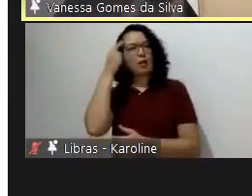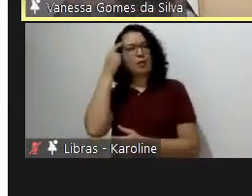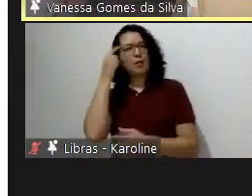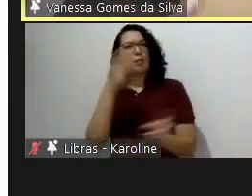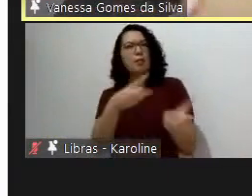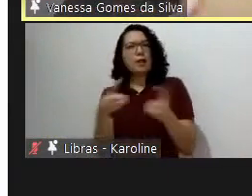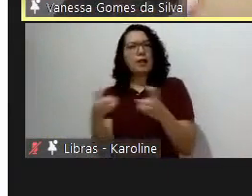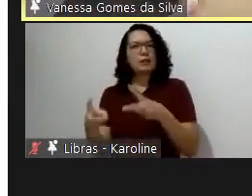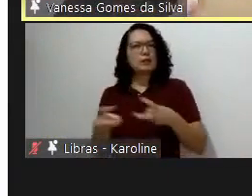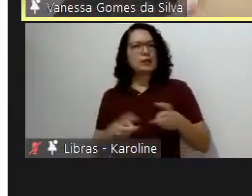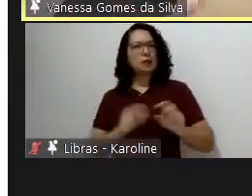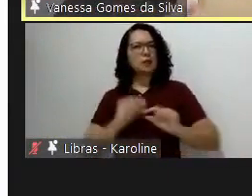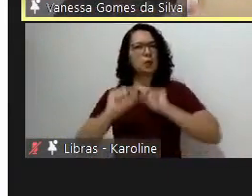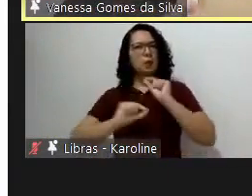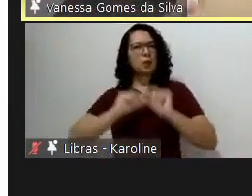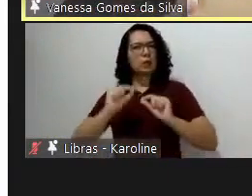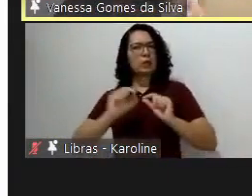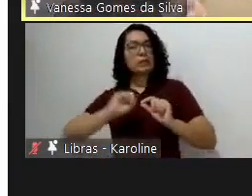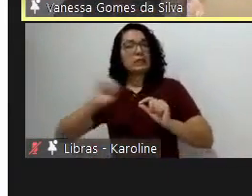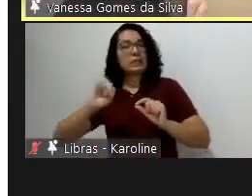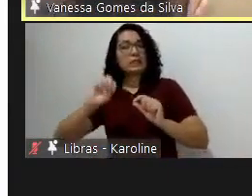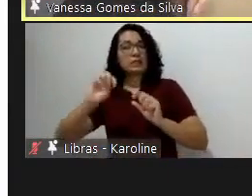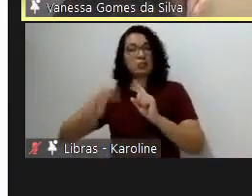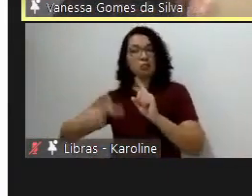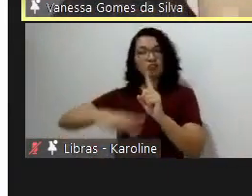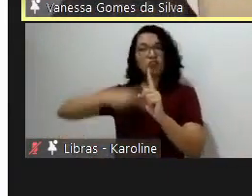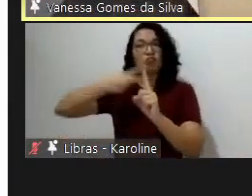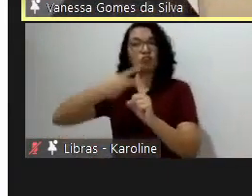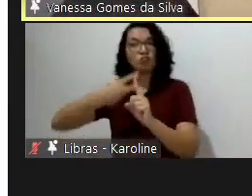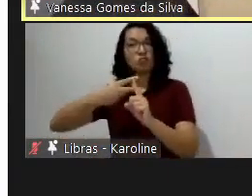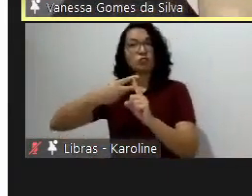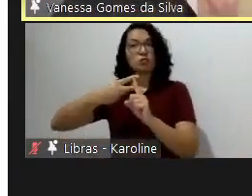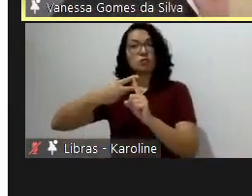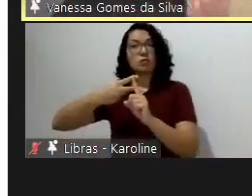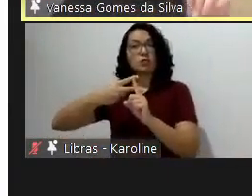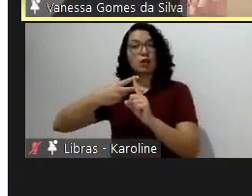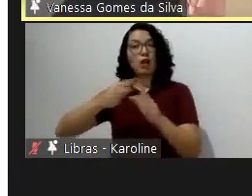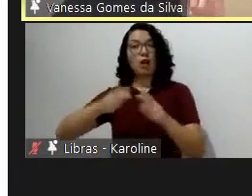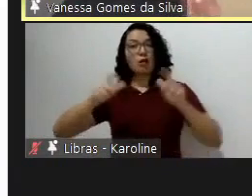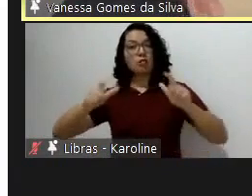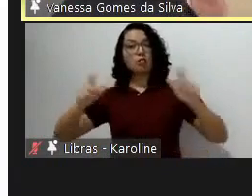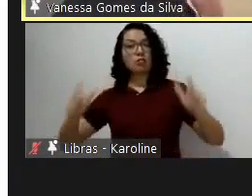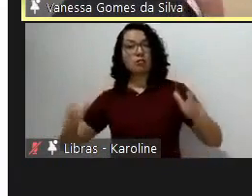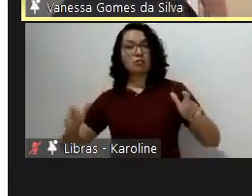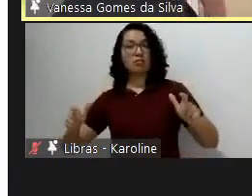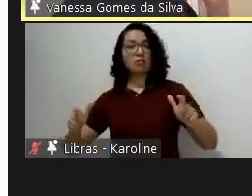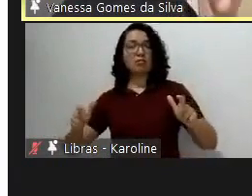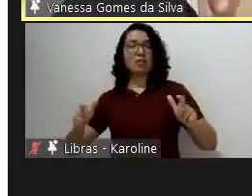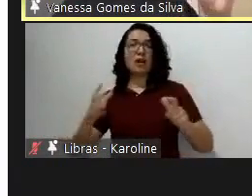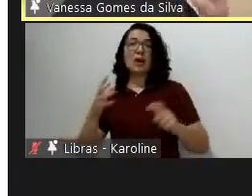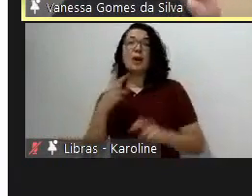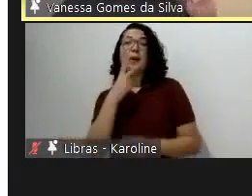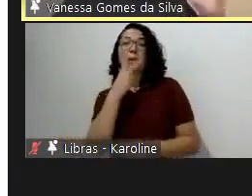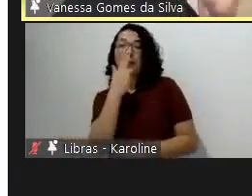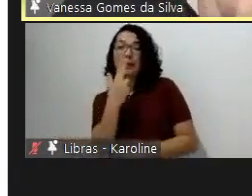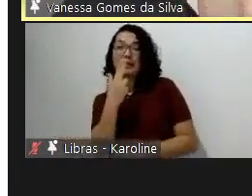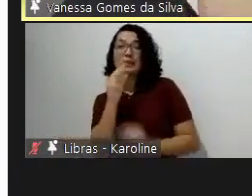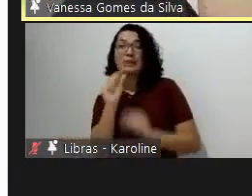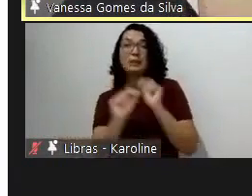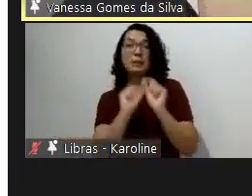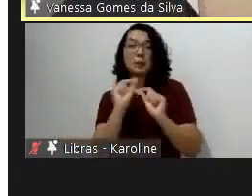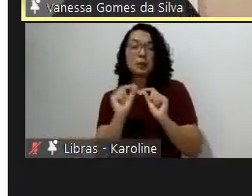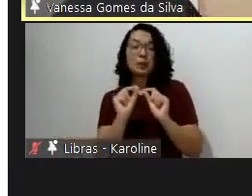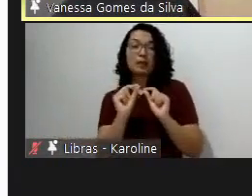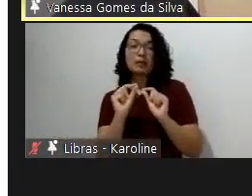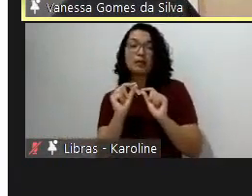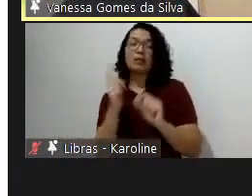também que ao triplicar o número de salas, o impacto não triplicava também, ele era um pouquinho menor, então havia um ganho aparente